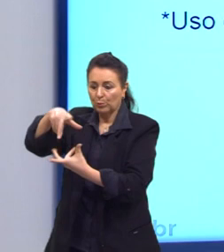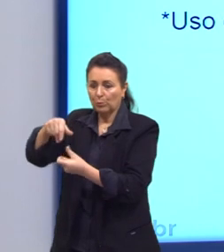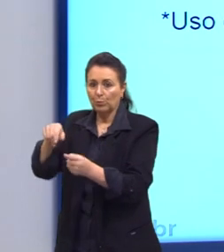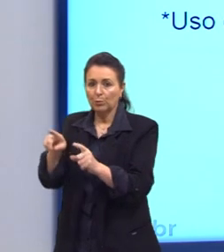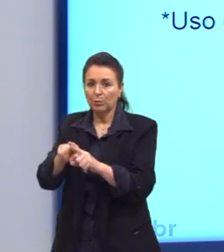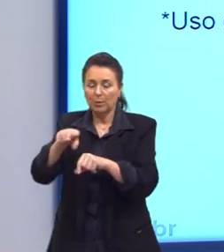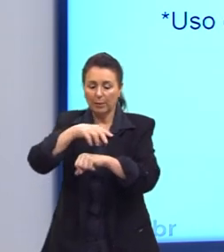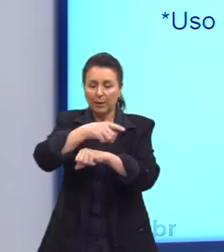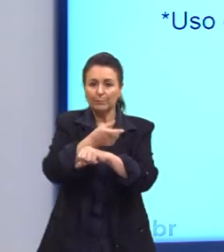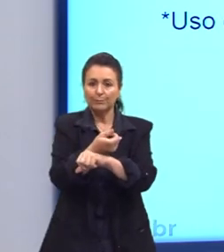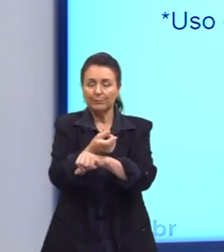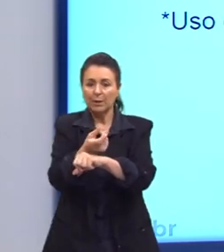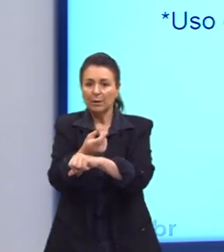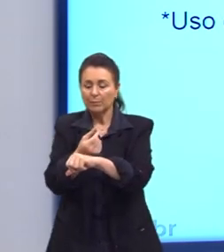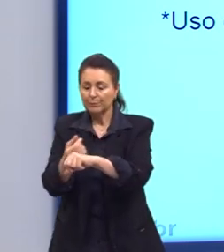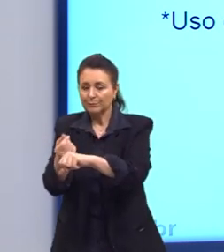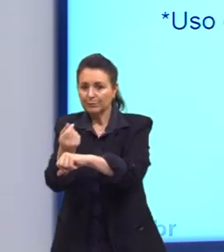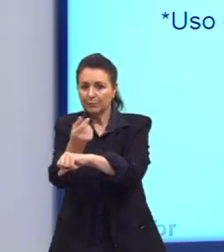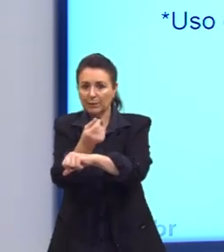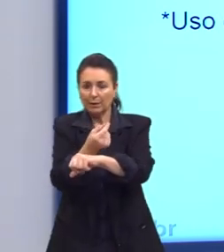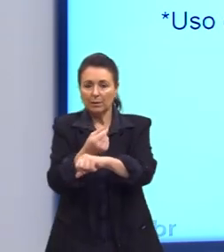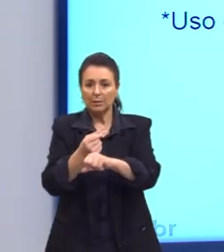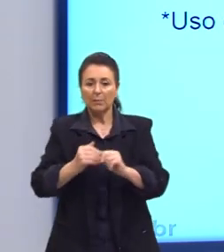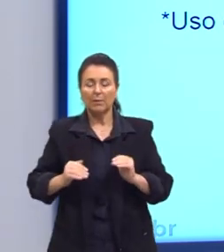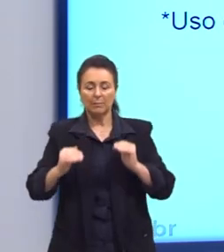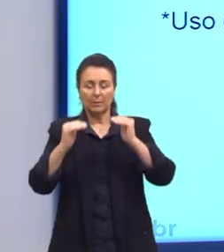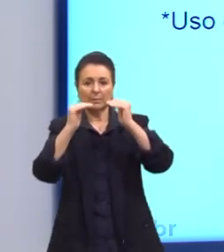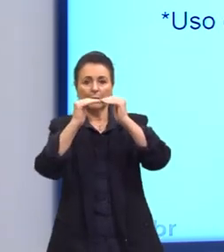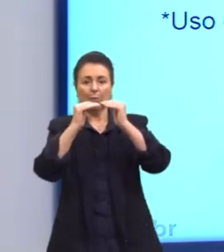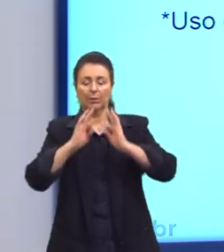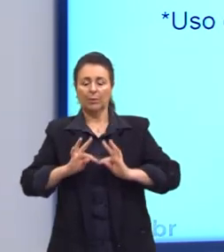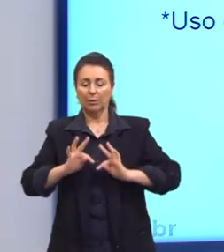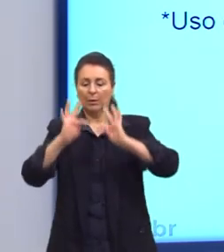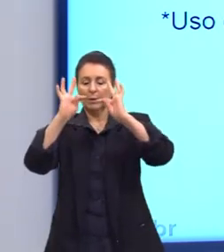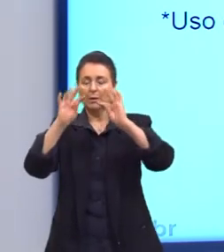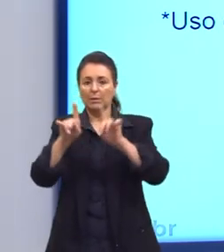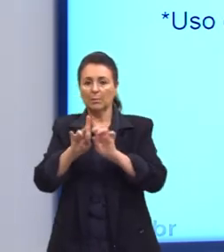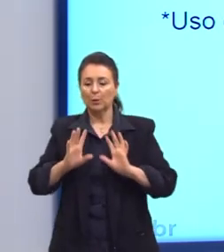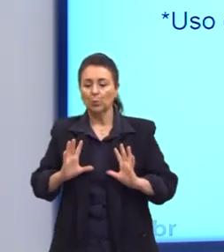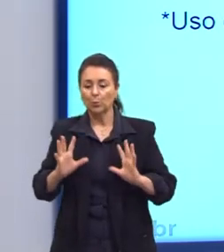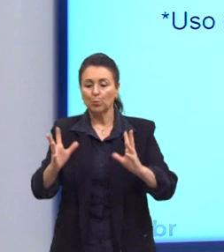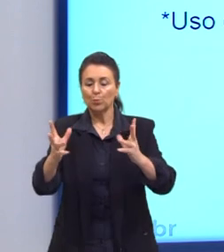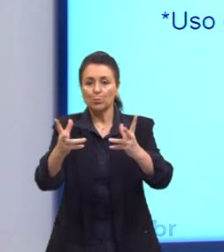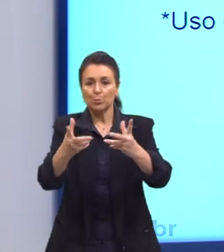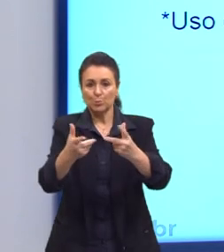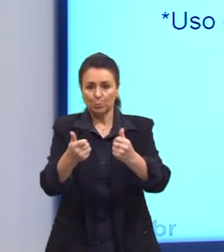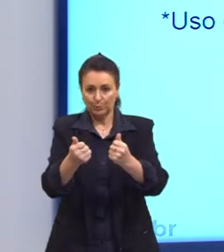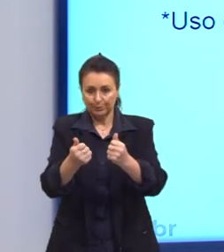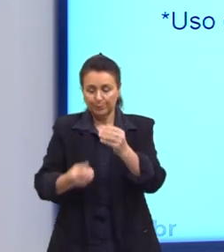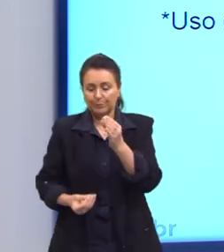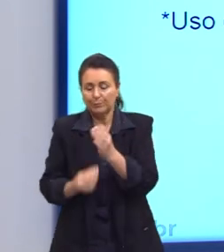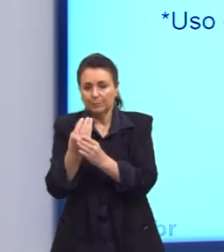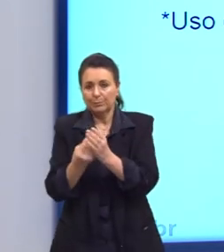padronização técnica da produção e também do consumo, uma produção técnica, um produto, teoricamente,